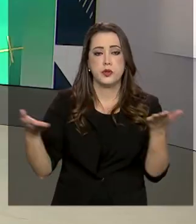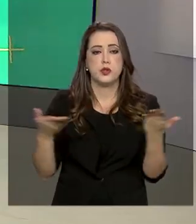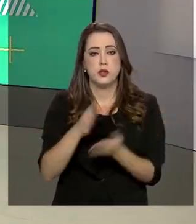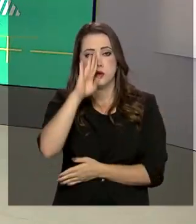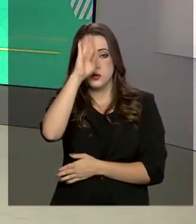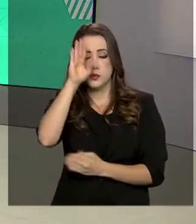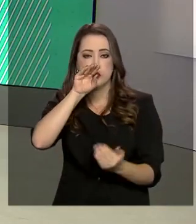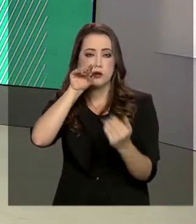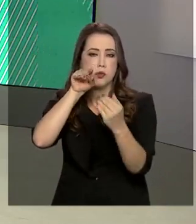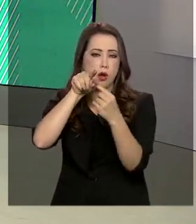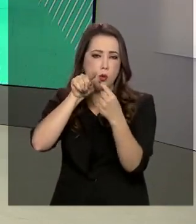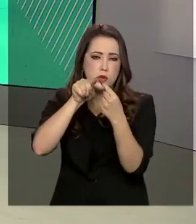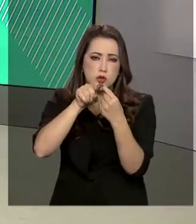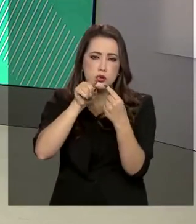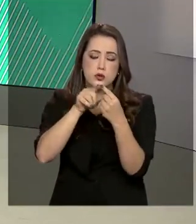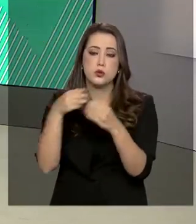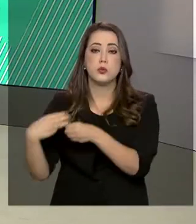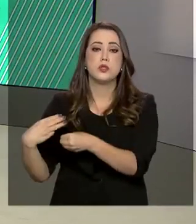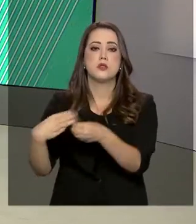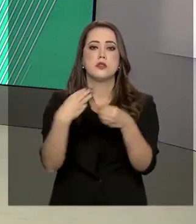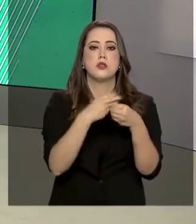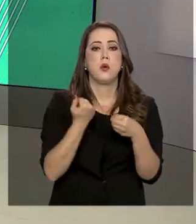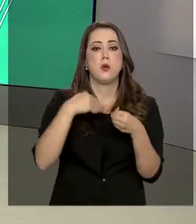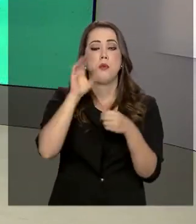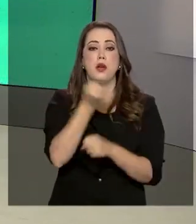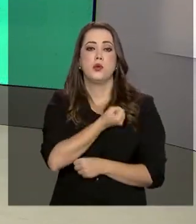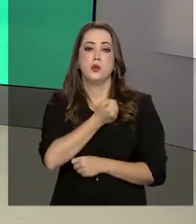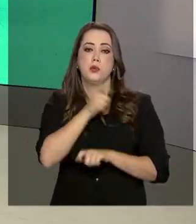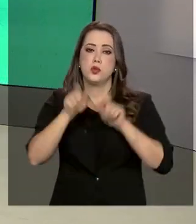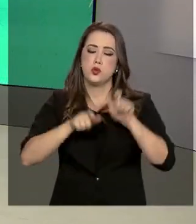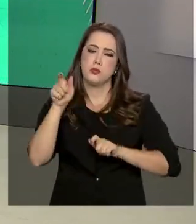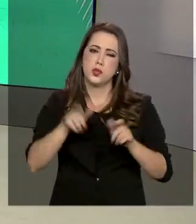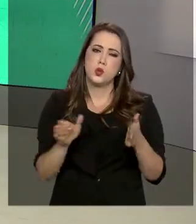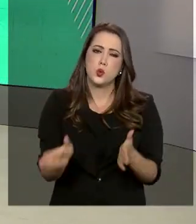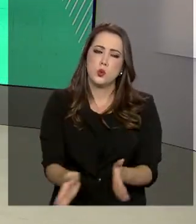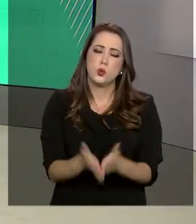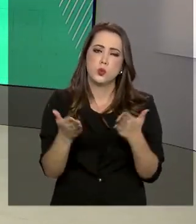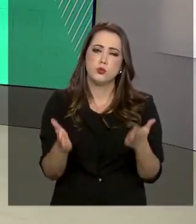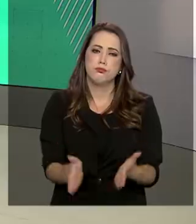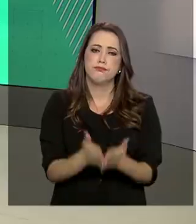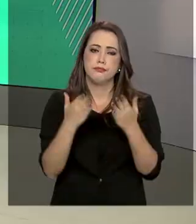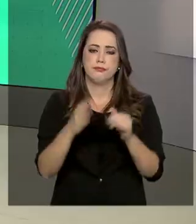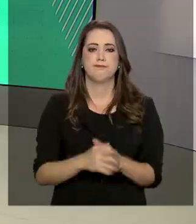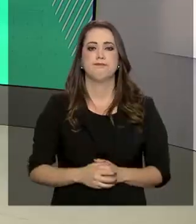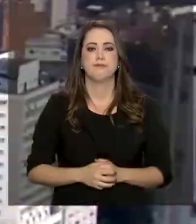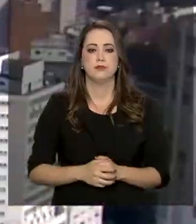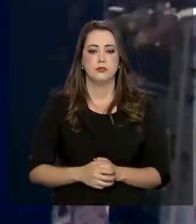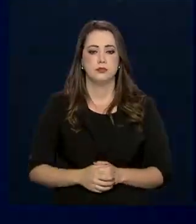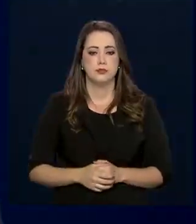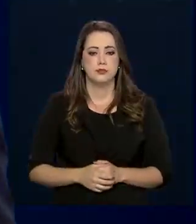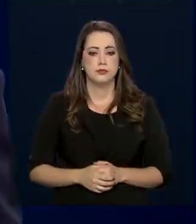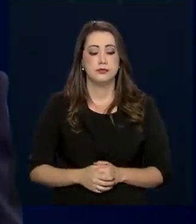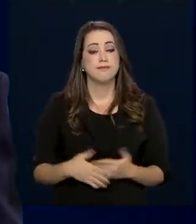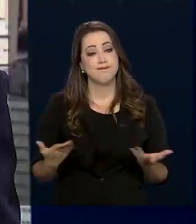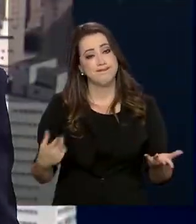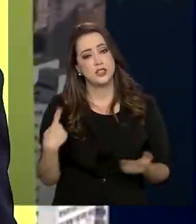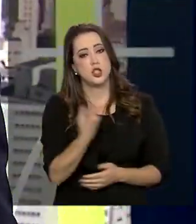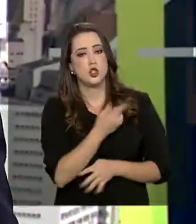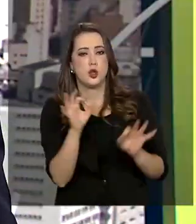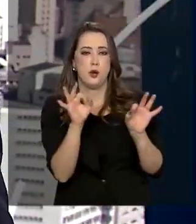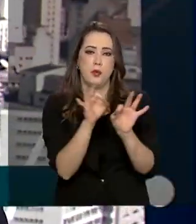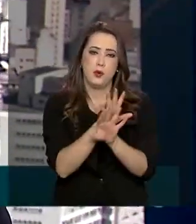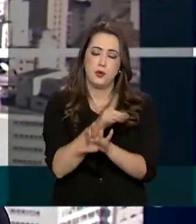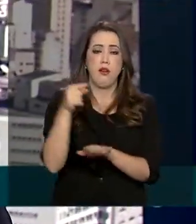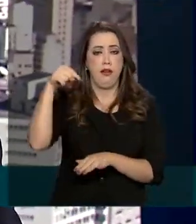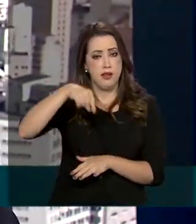e agora vai priorizar municípios com o maior número de pessoas em situação de pobreza. A gente fica por aqui.